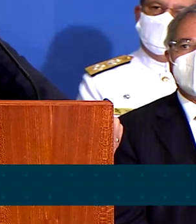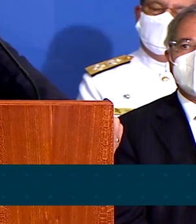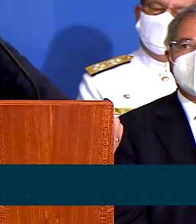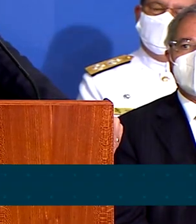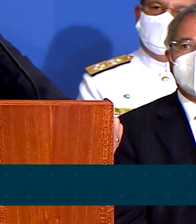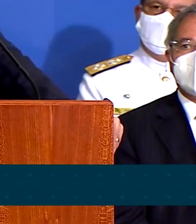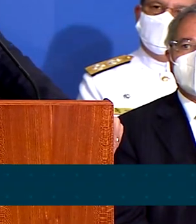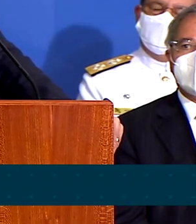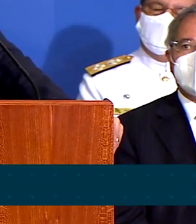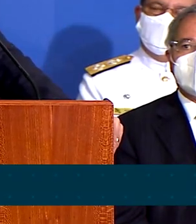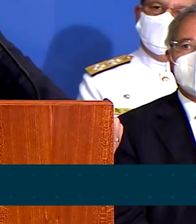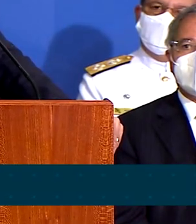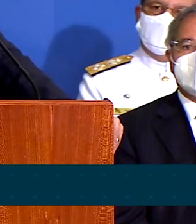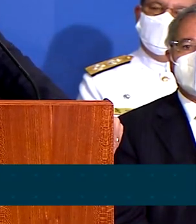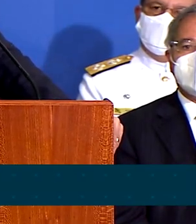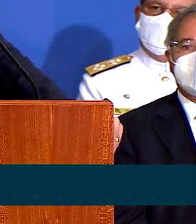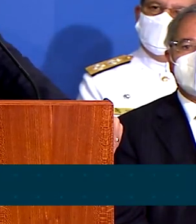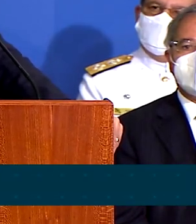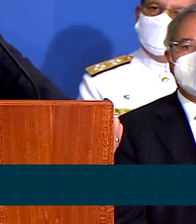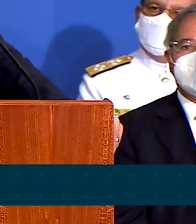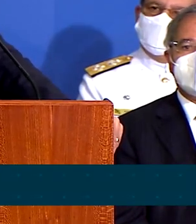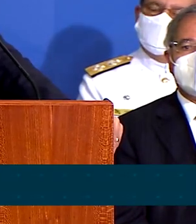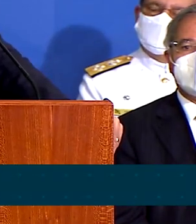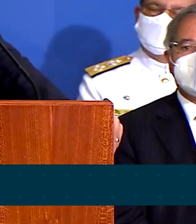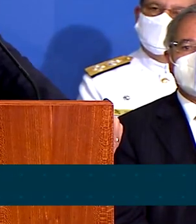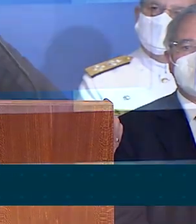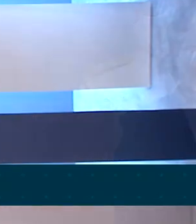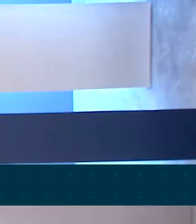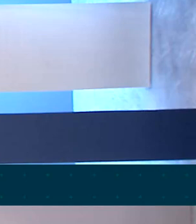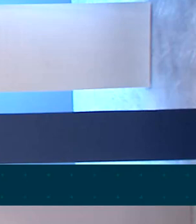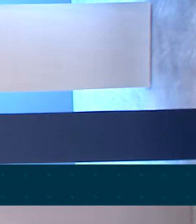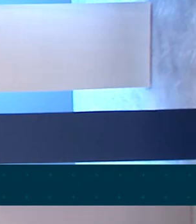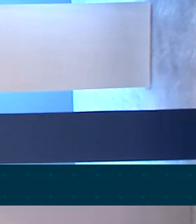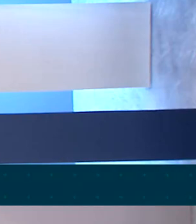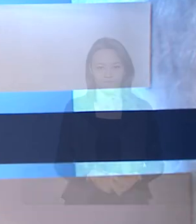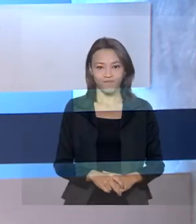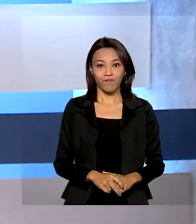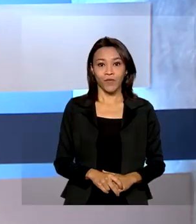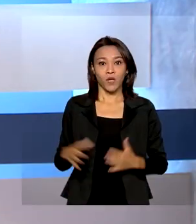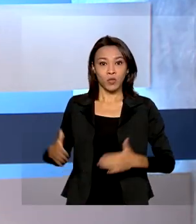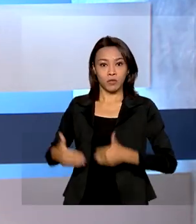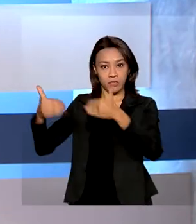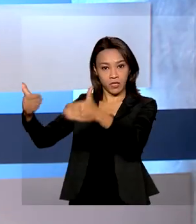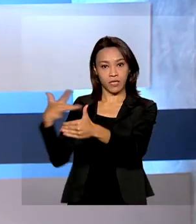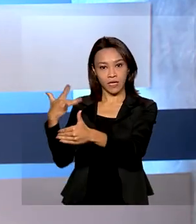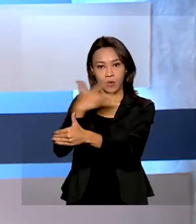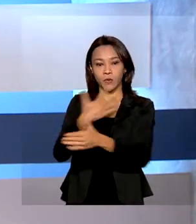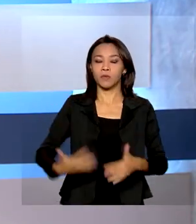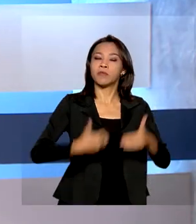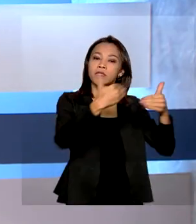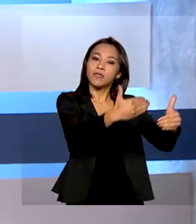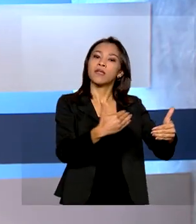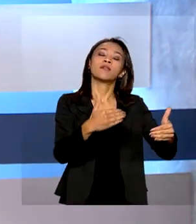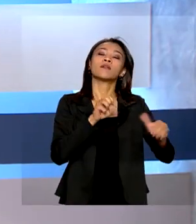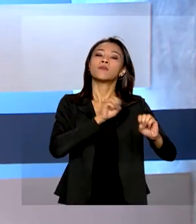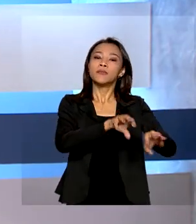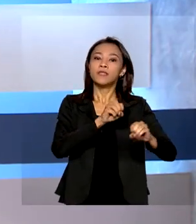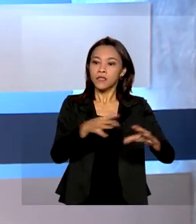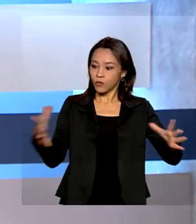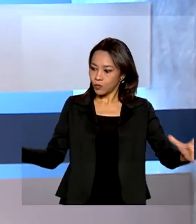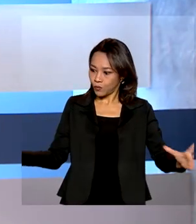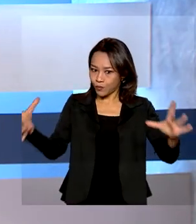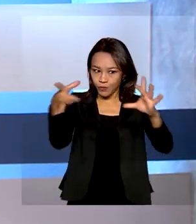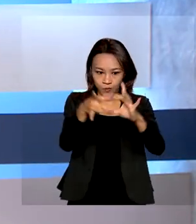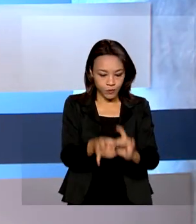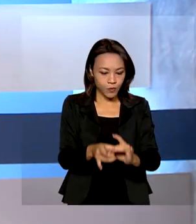50% maior do que o Bolsa Família. Os Ministérios da Saúde e da Educação se uniram para